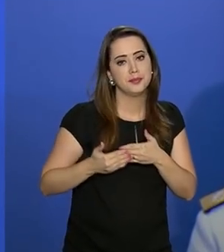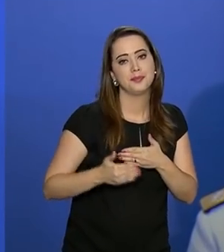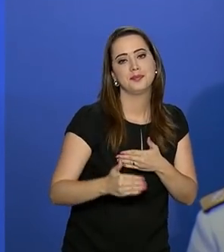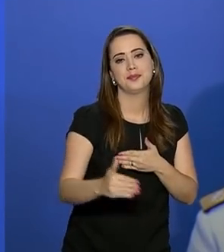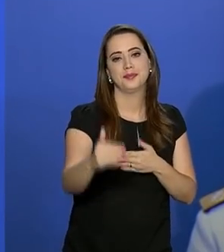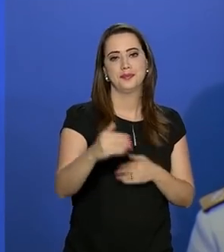desse momento.